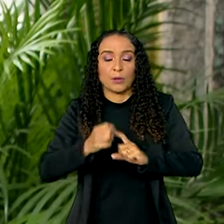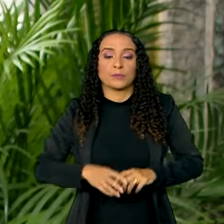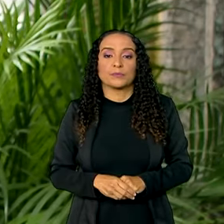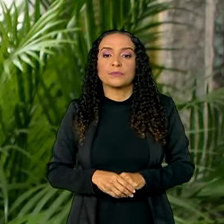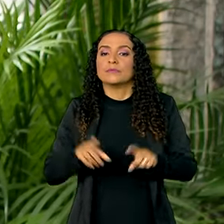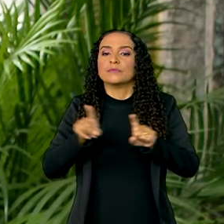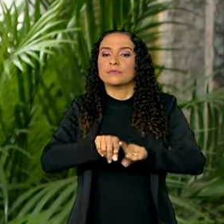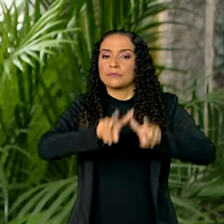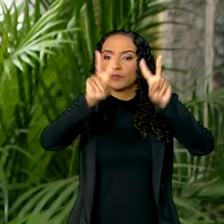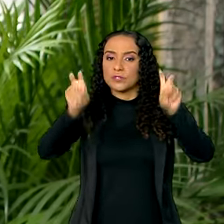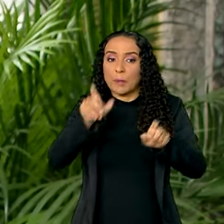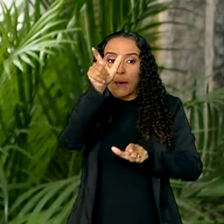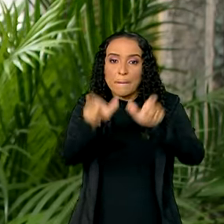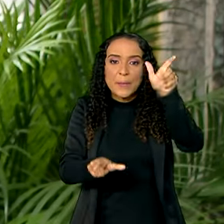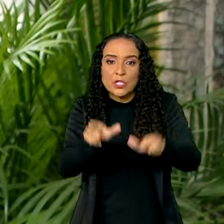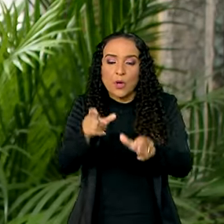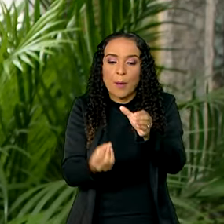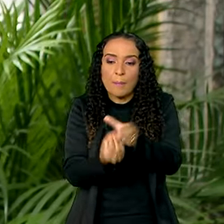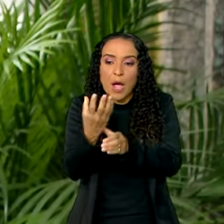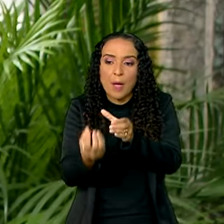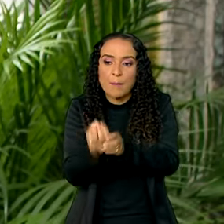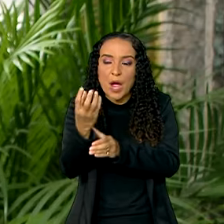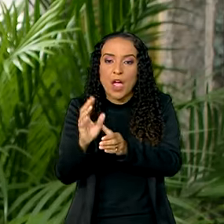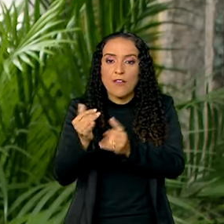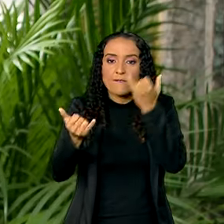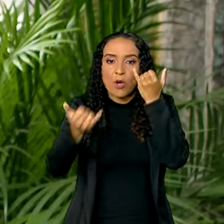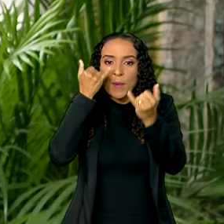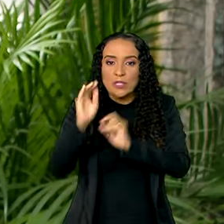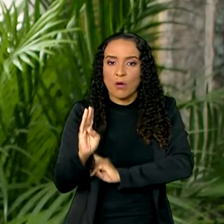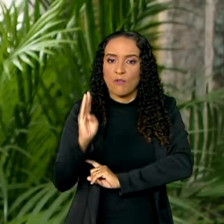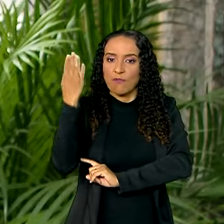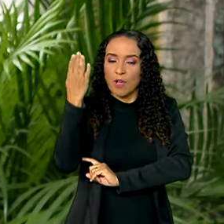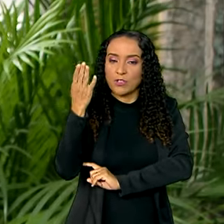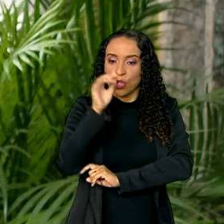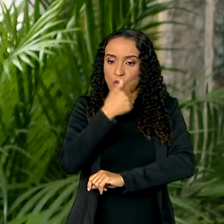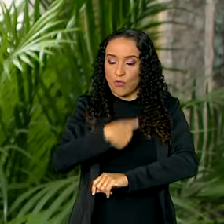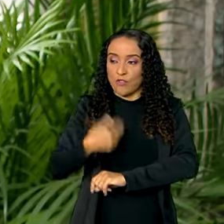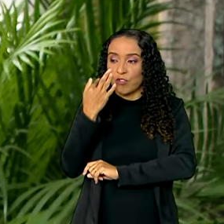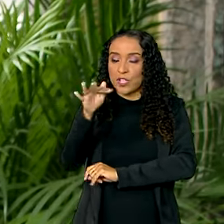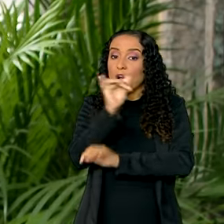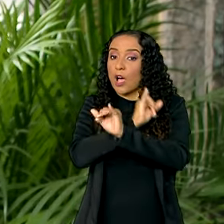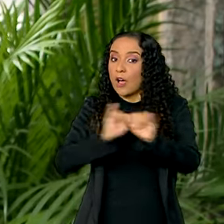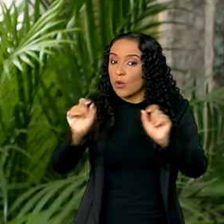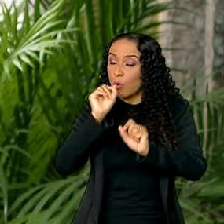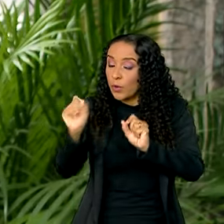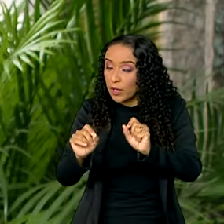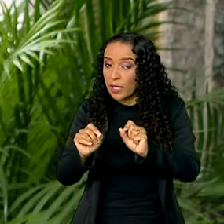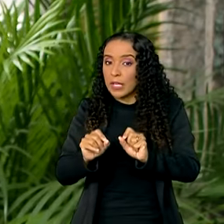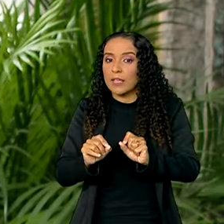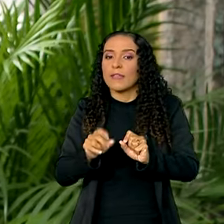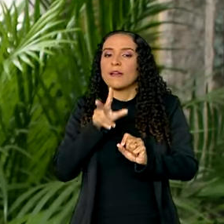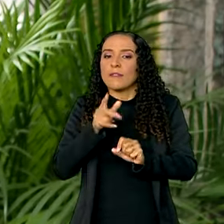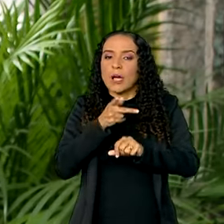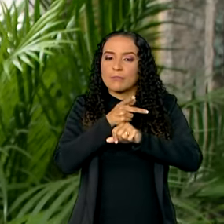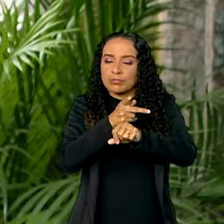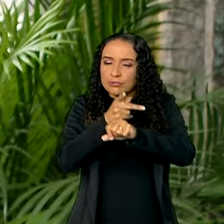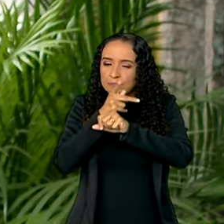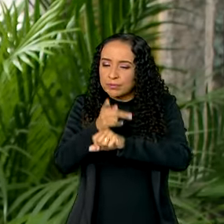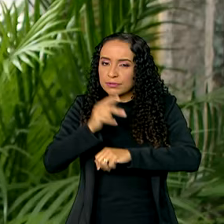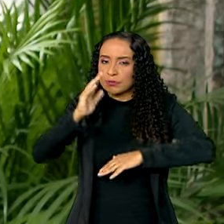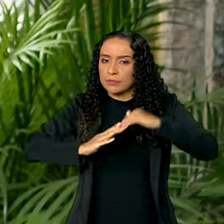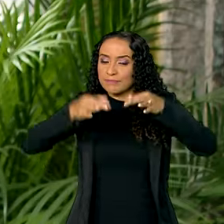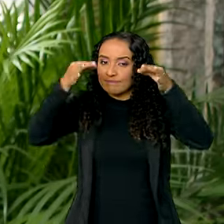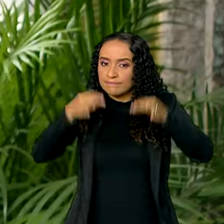Com relação às pessoas que produzem informações falsas, o governo federal informou que busca as providências